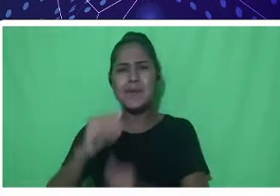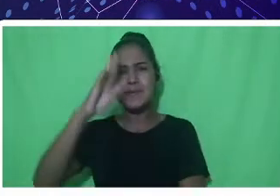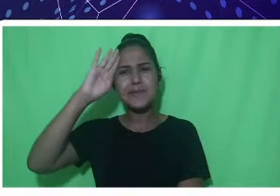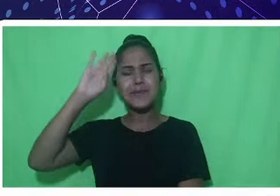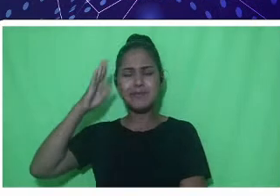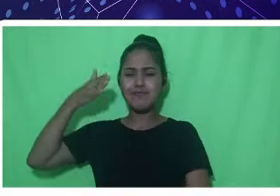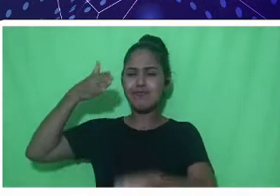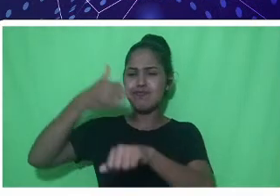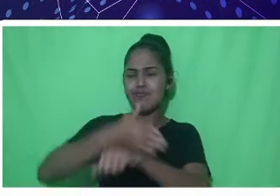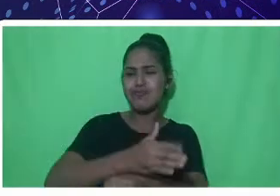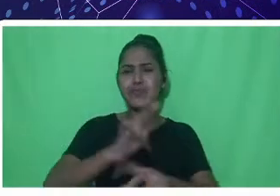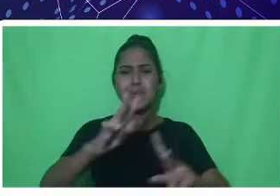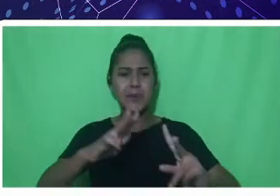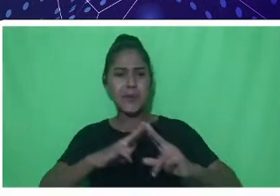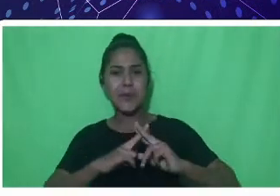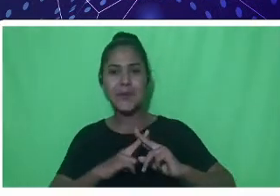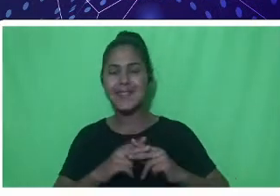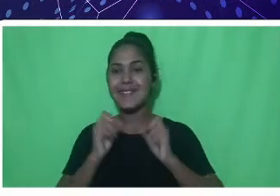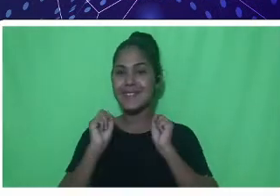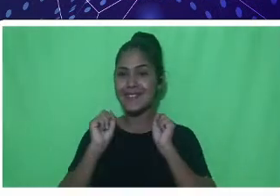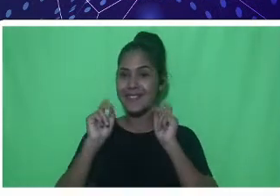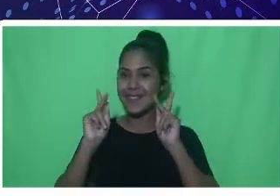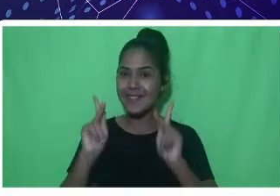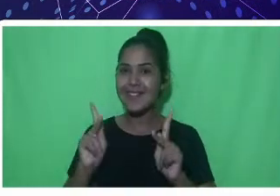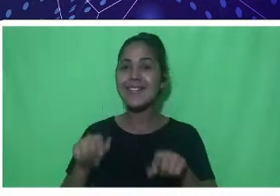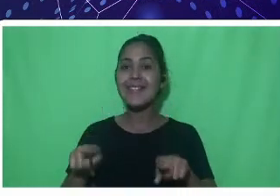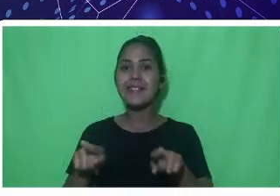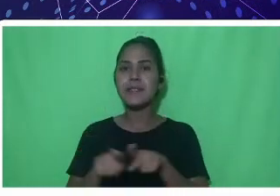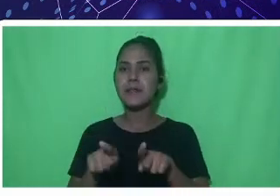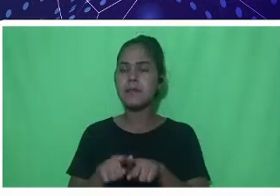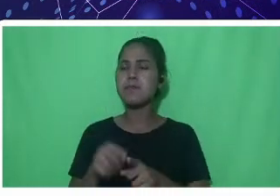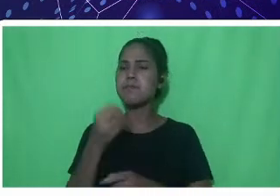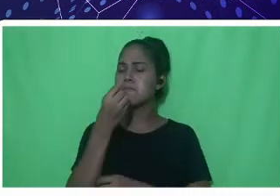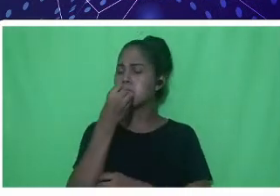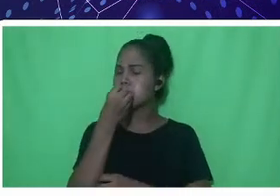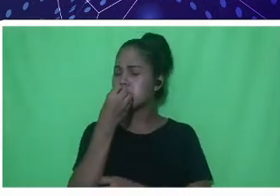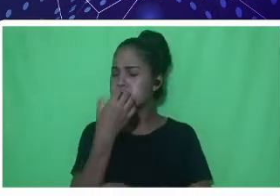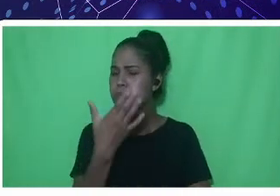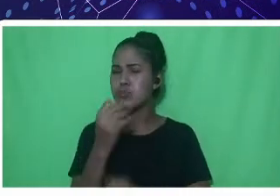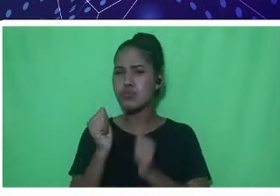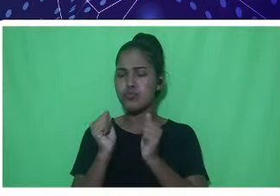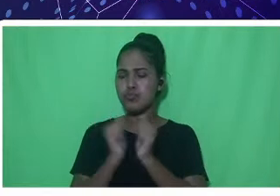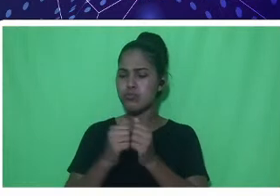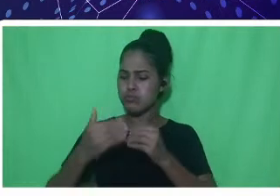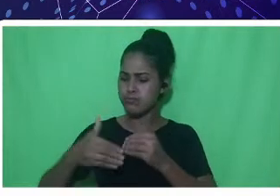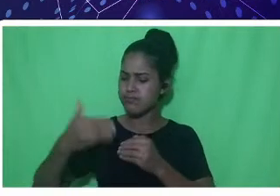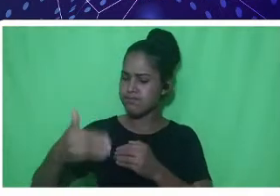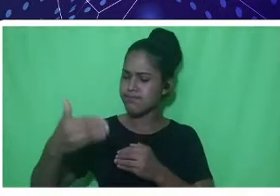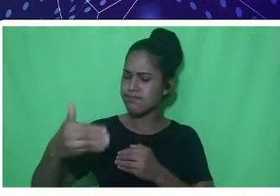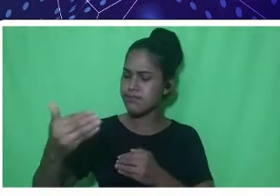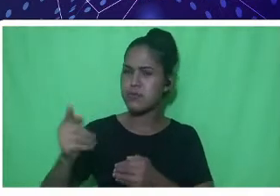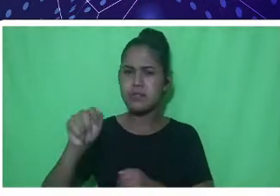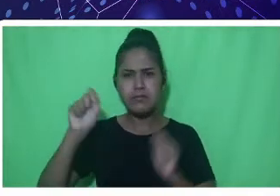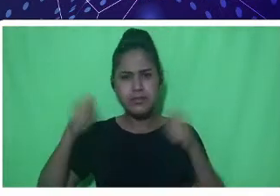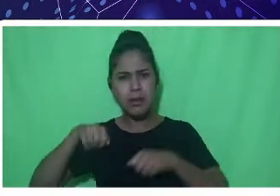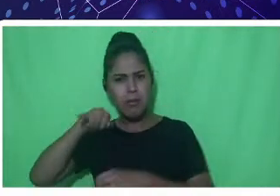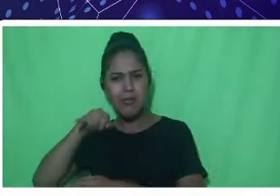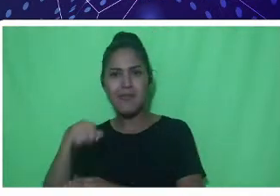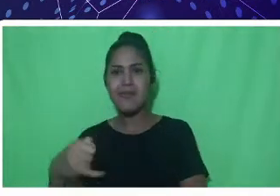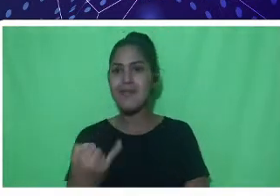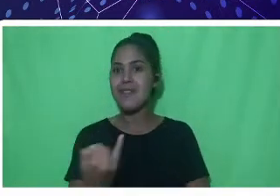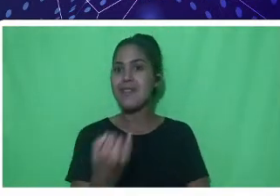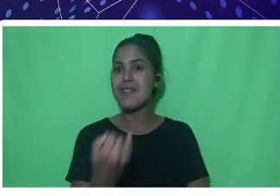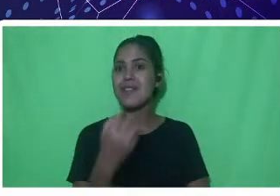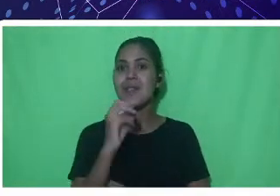Rondônia. Mais uma vez, desejo que ao longo da jornada acadêmica de cada um, vocês possam aproveitar o que há de melhor na Unir.